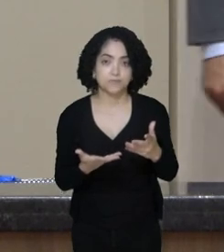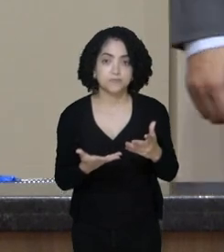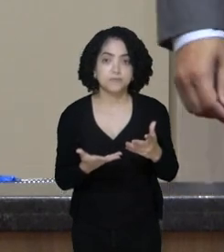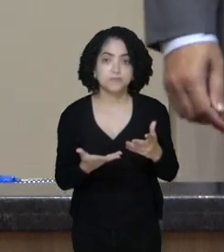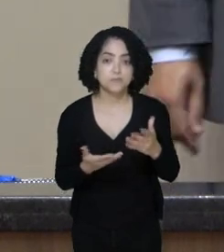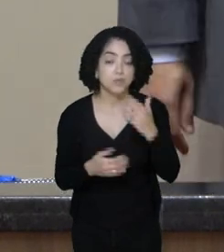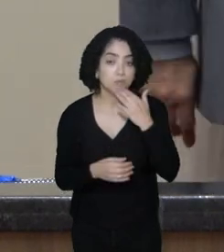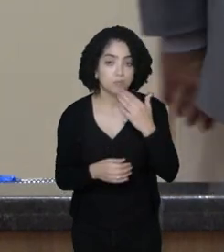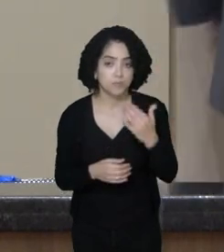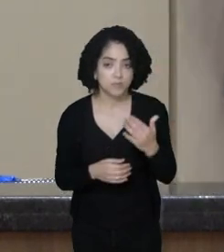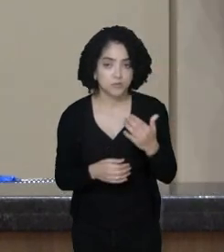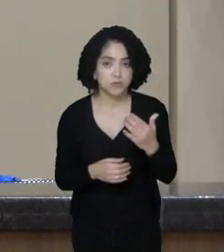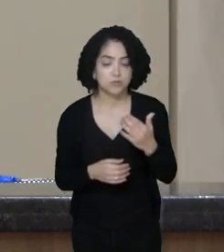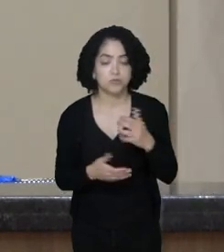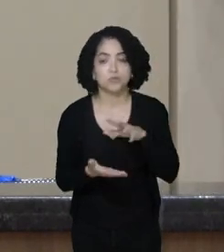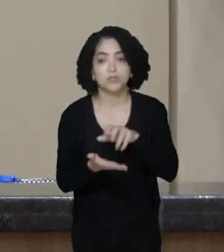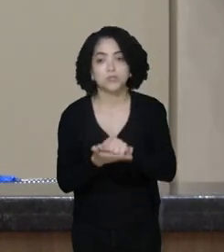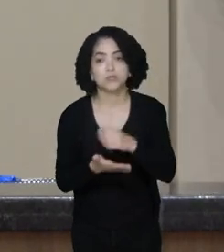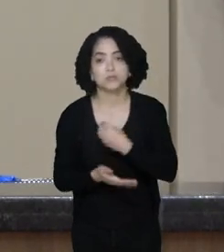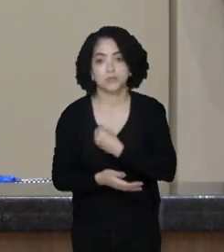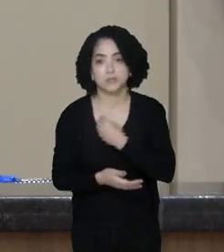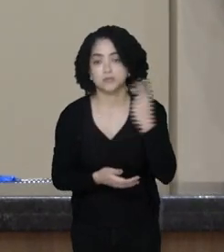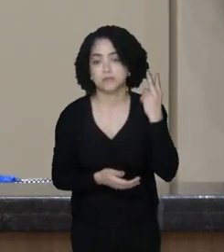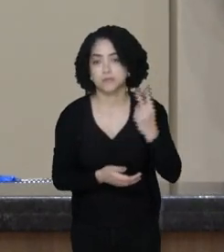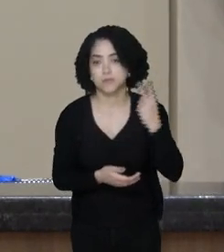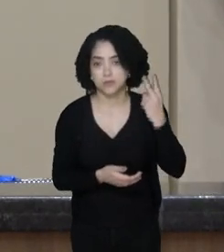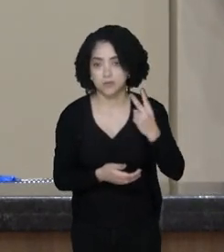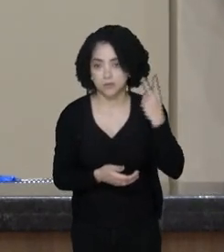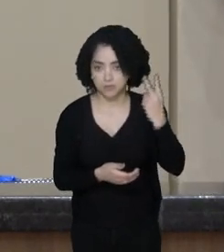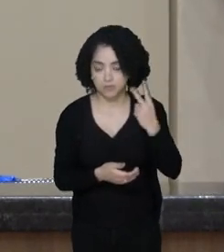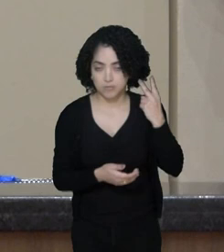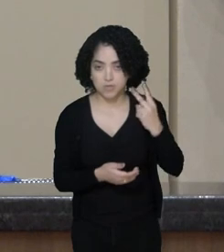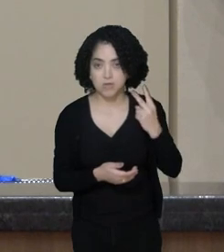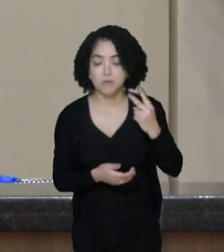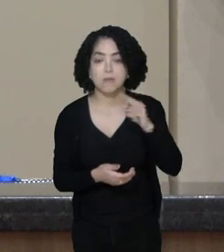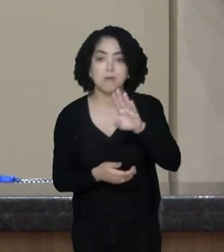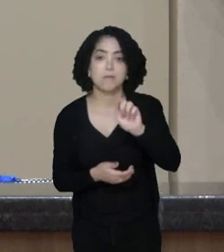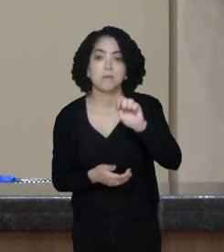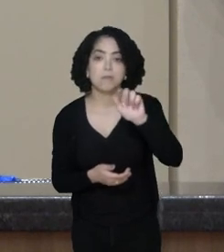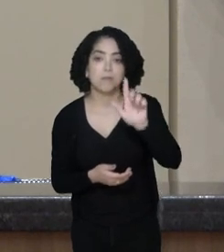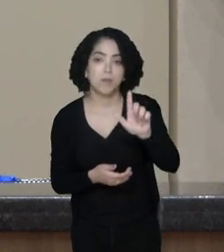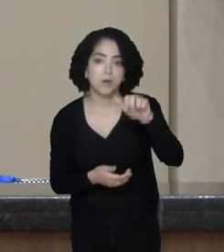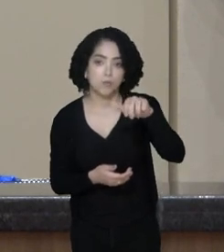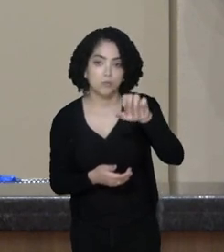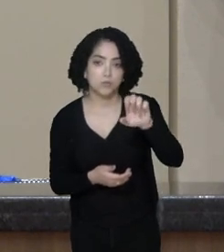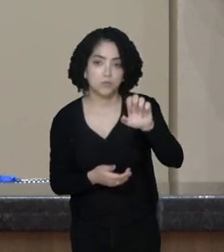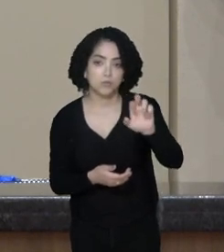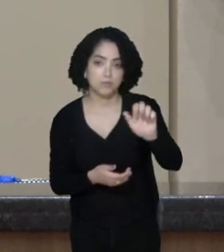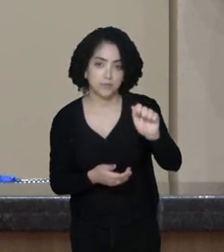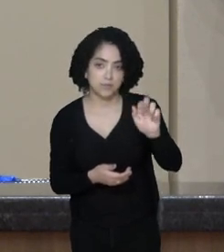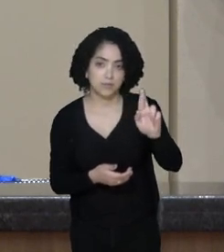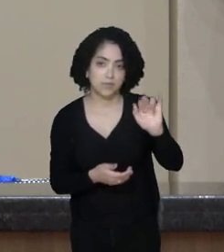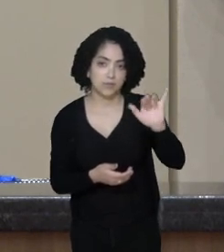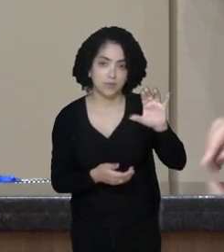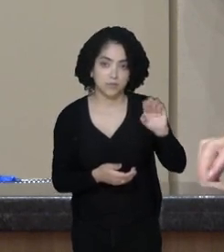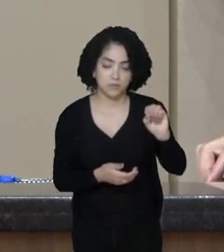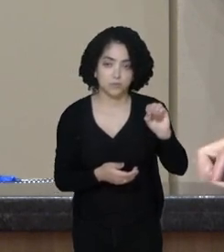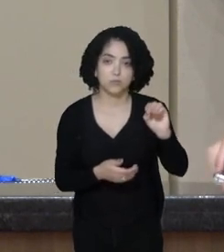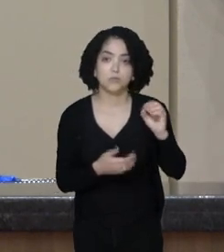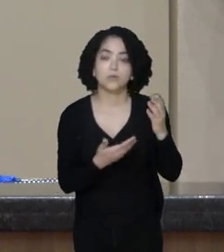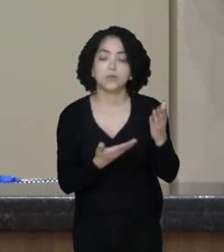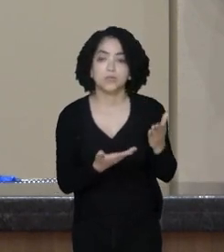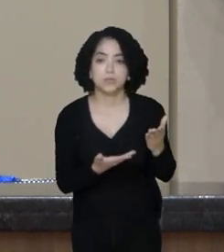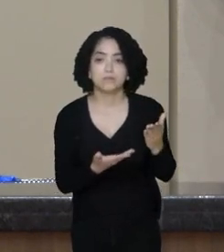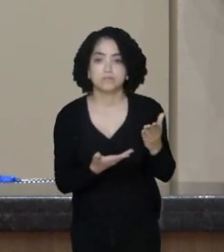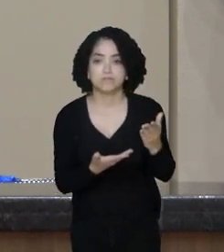registro de presença dos vereadores do belíssimo balneário Rincão, que foi por muitos anos na minha infância